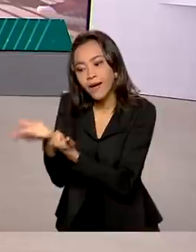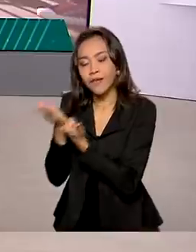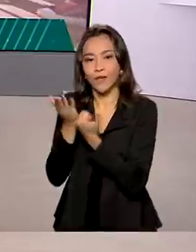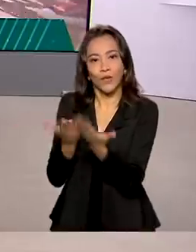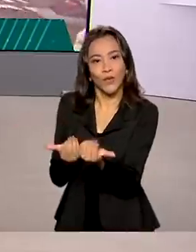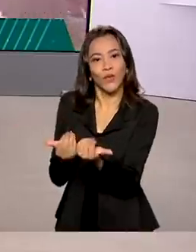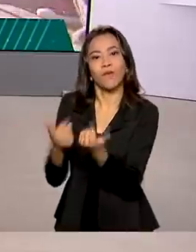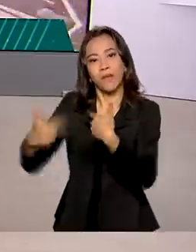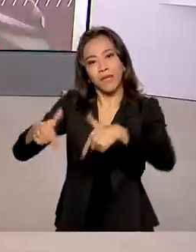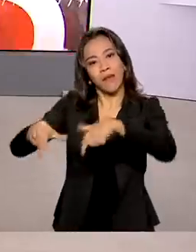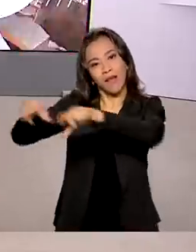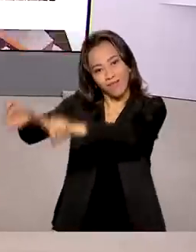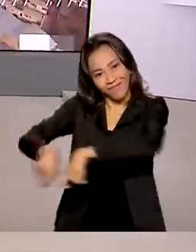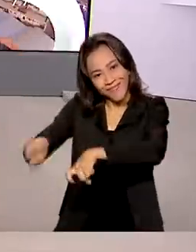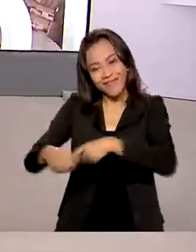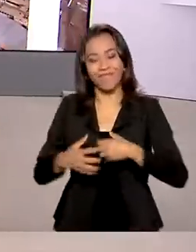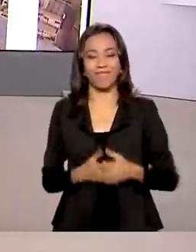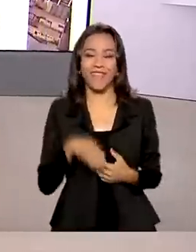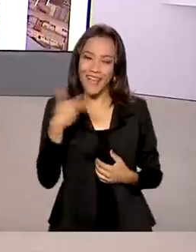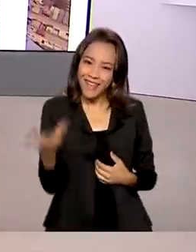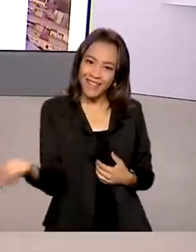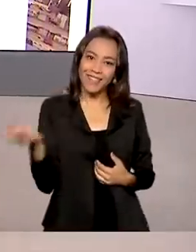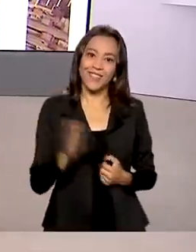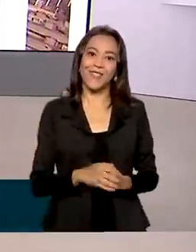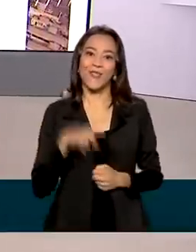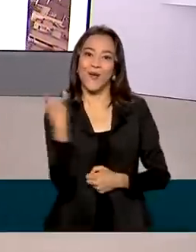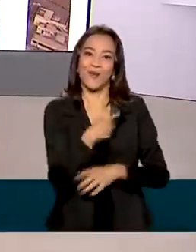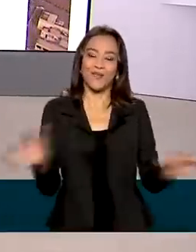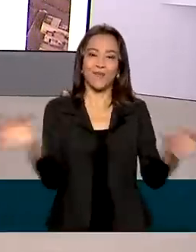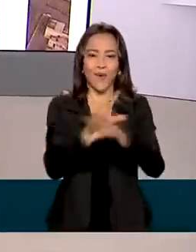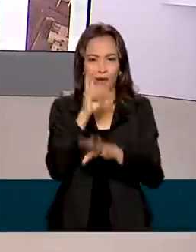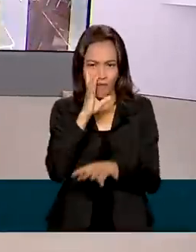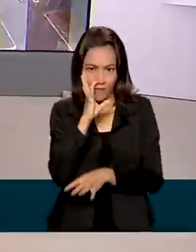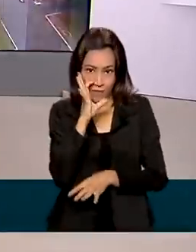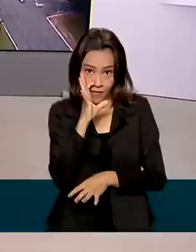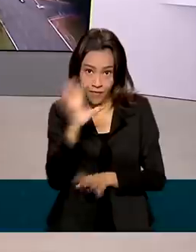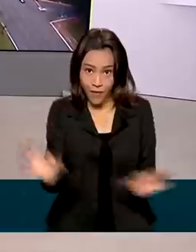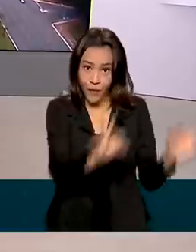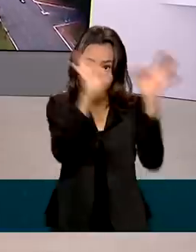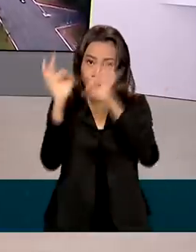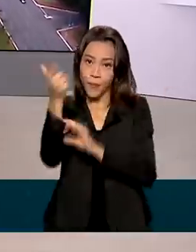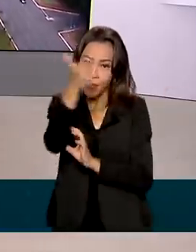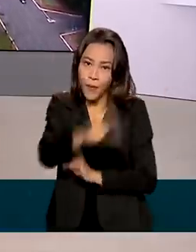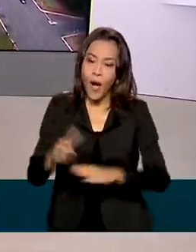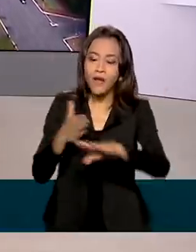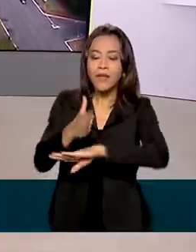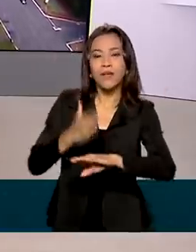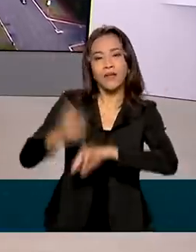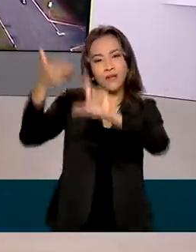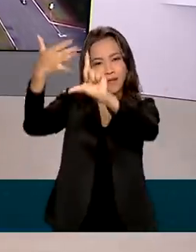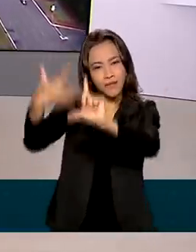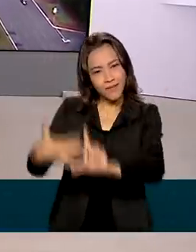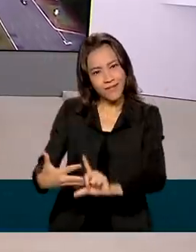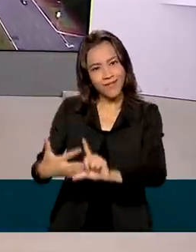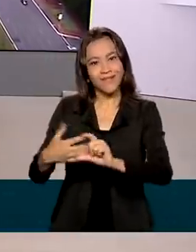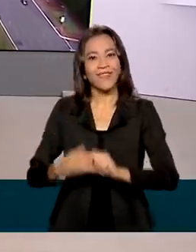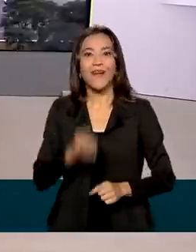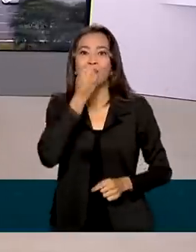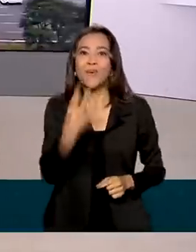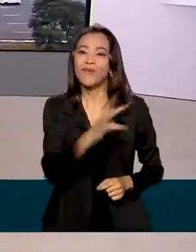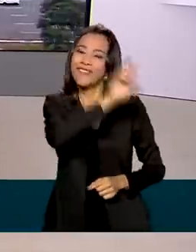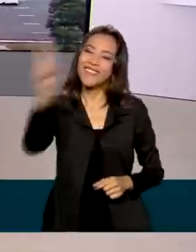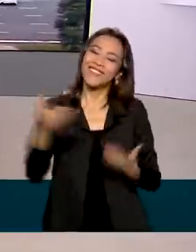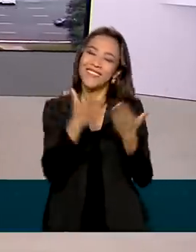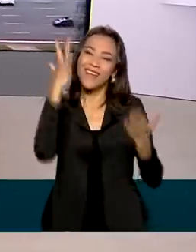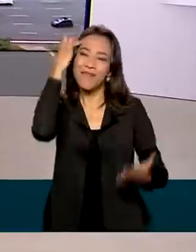campo. É isso. O Brasil em Dia termina aqui. Para rever as reportagens de hoje, acesse as nossas redes sociais. Bom dia para